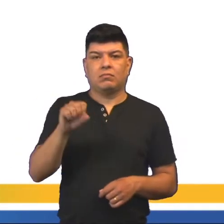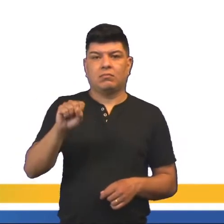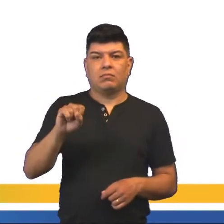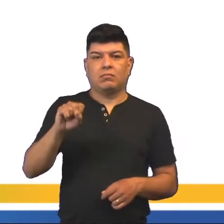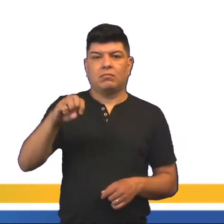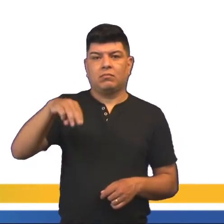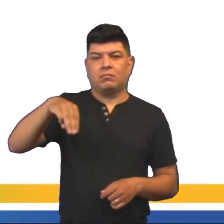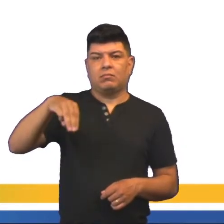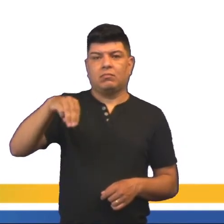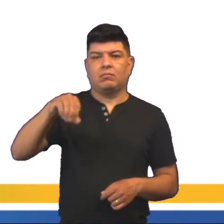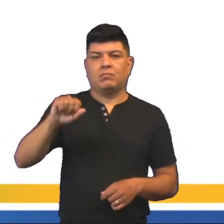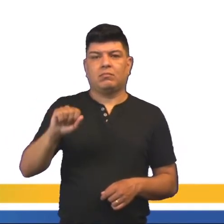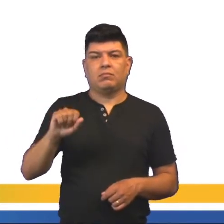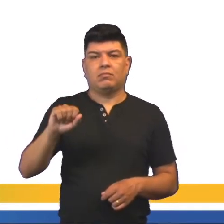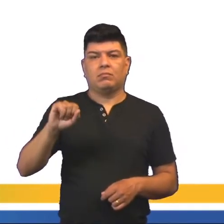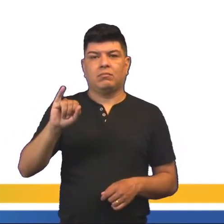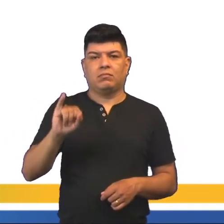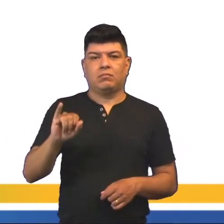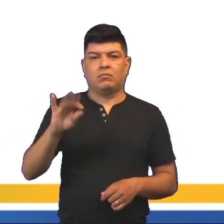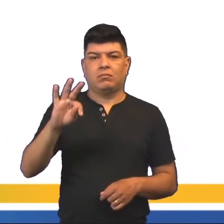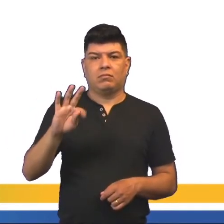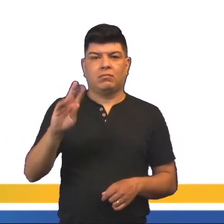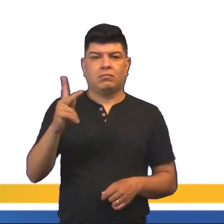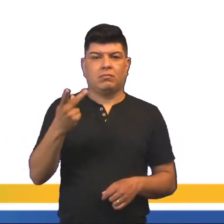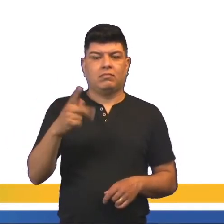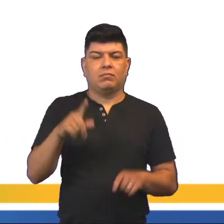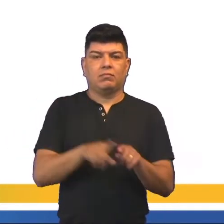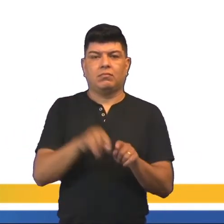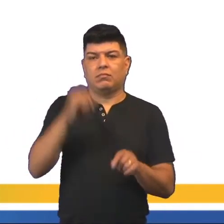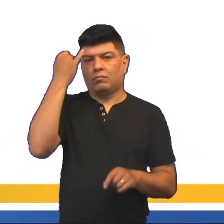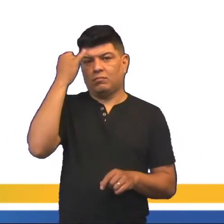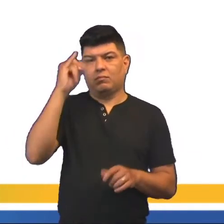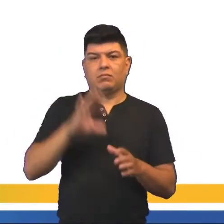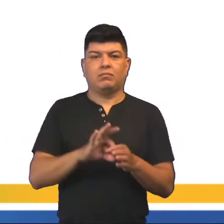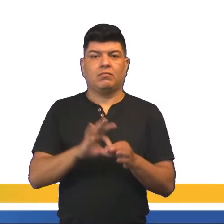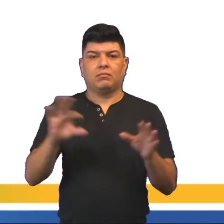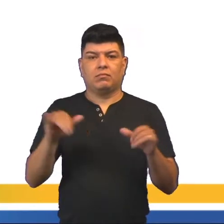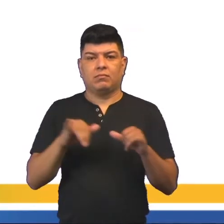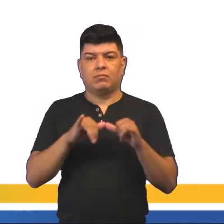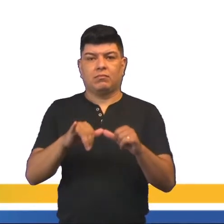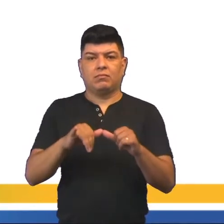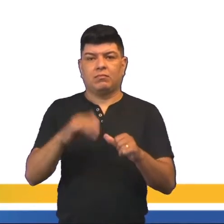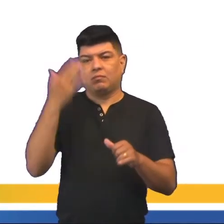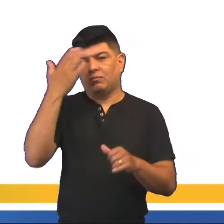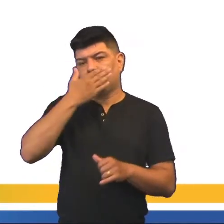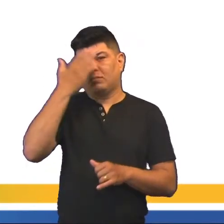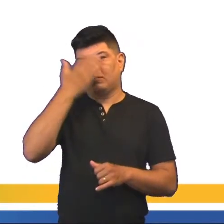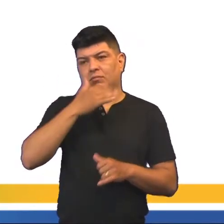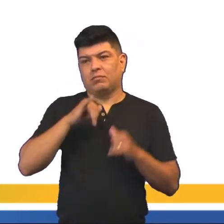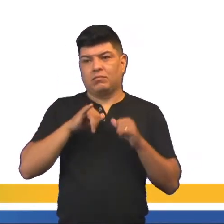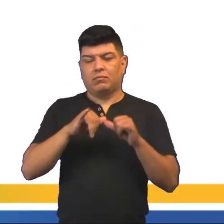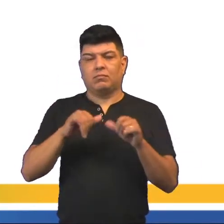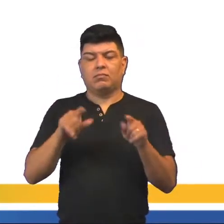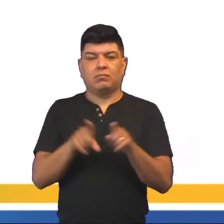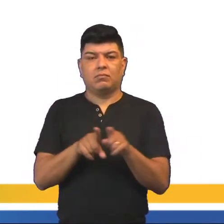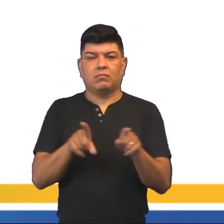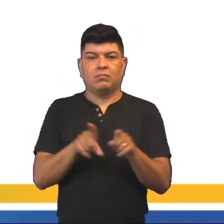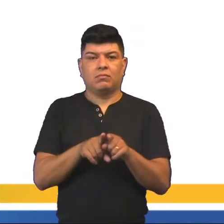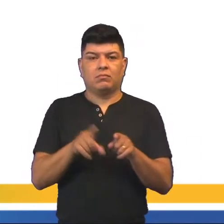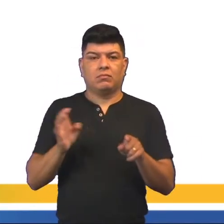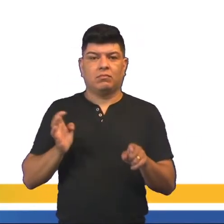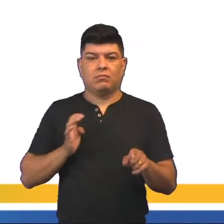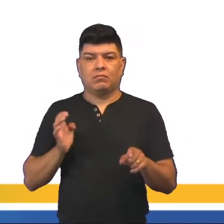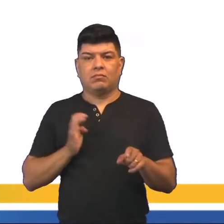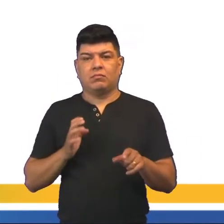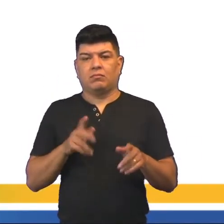teórico do liberalismo econômico, sobre a ideia do livre mercado, a mão invisível sobre o mercado, lá na